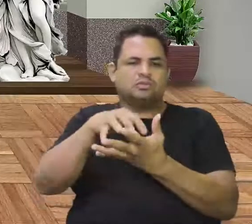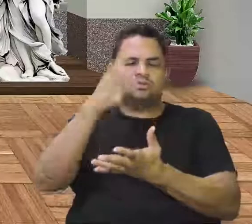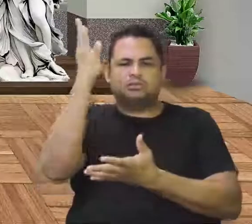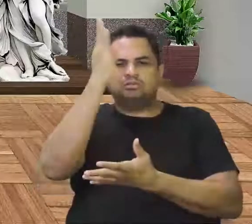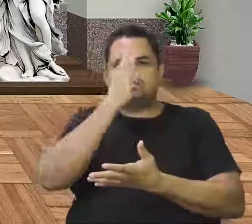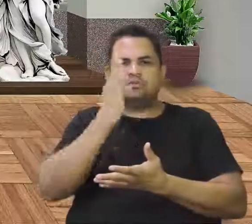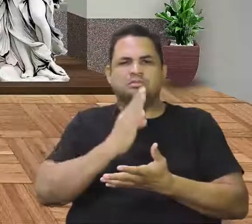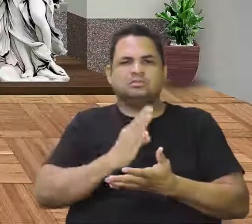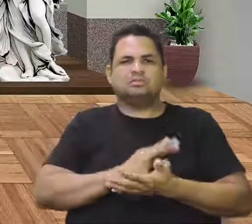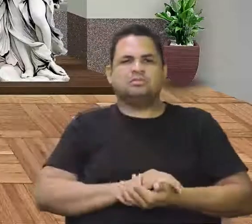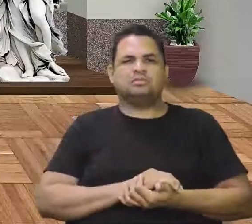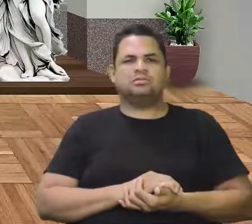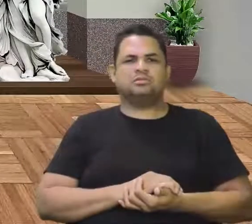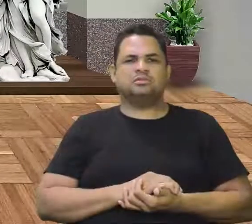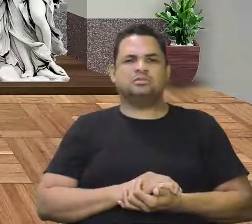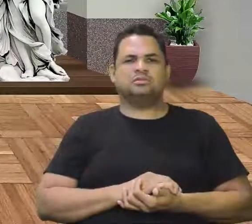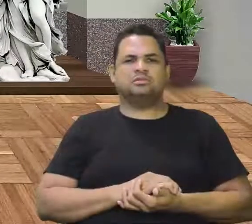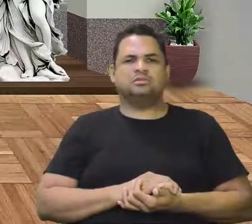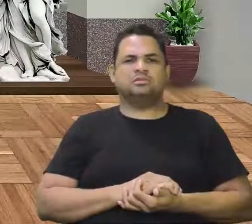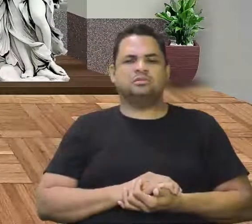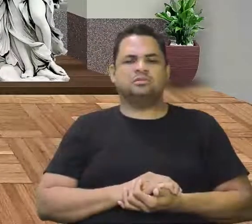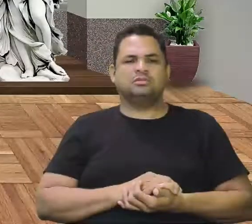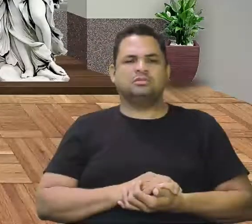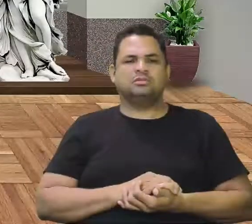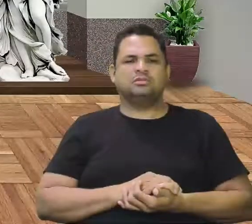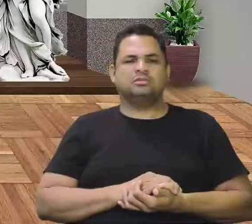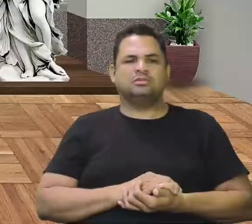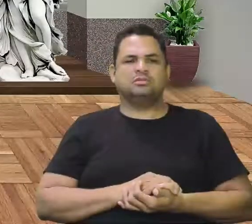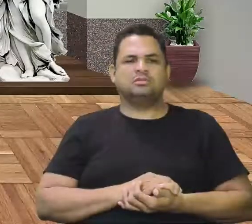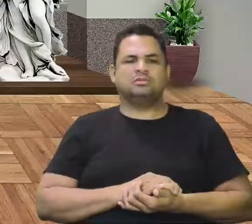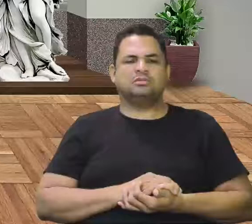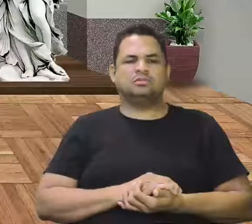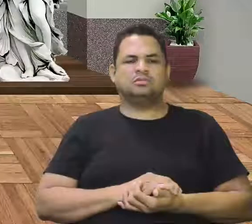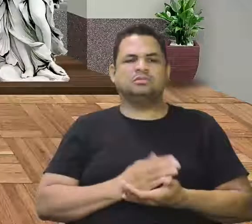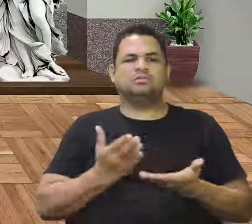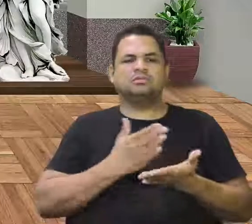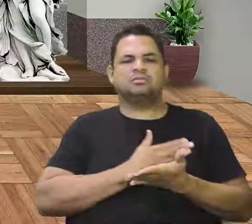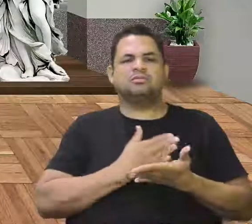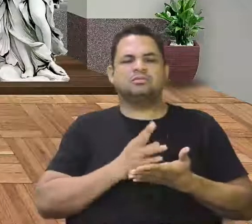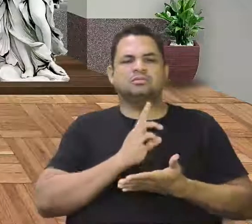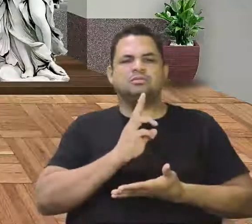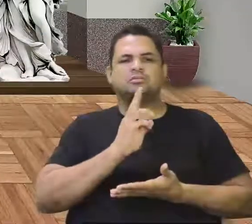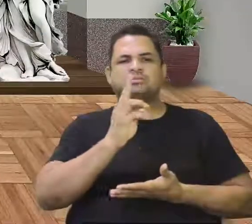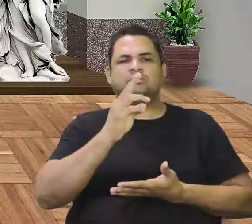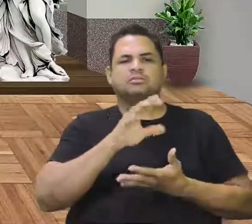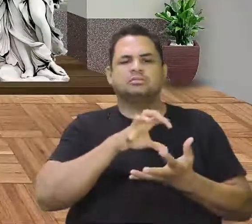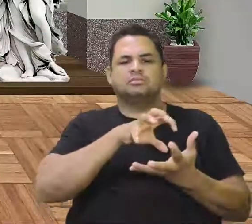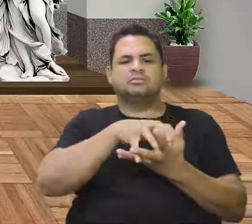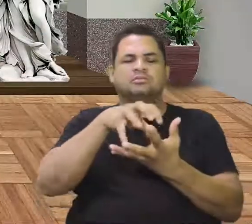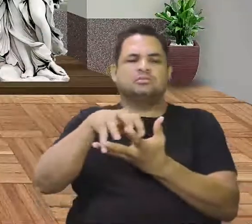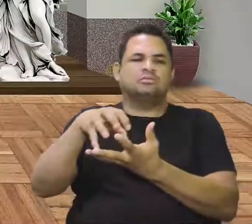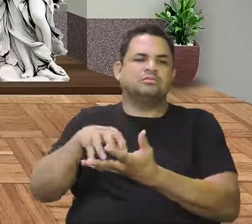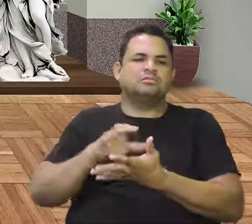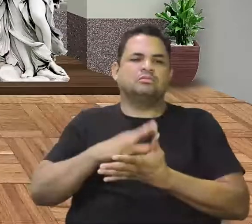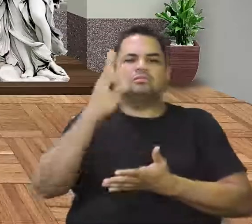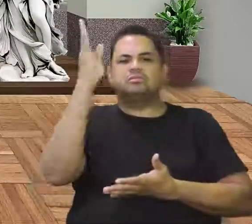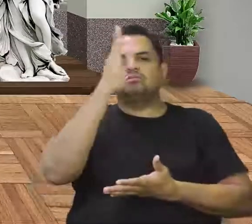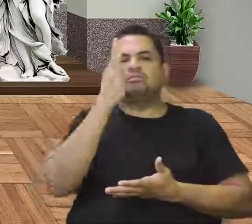capitanias hereditárias. 1534. Aí sim começa um processo de colonização do Brasil.